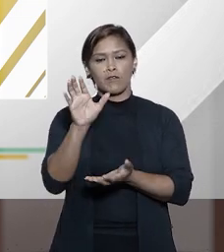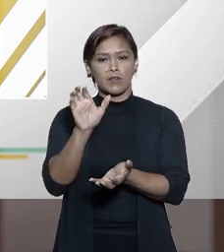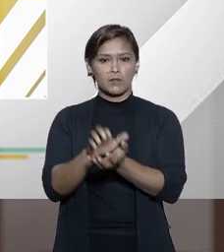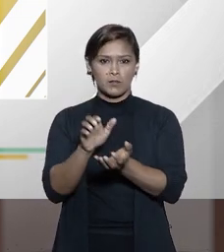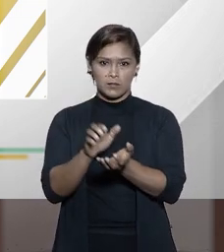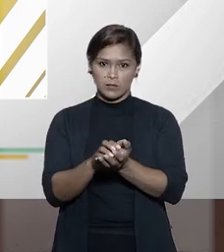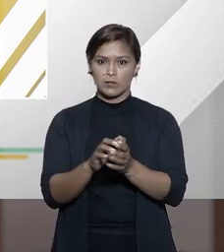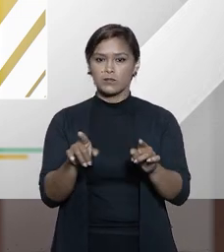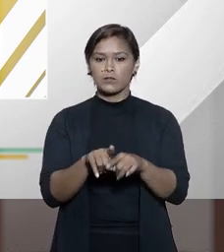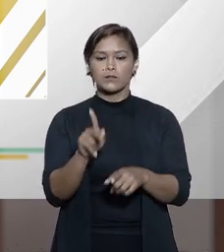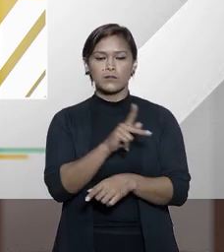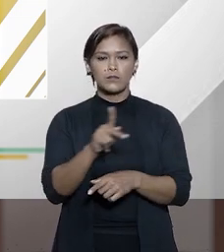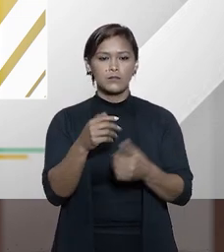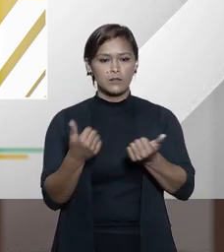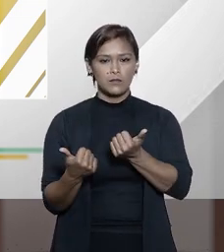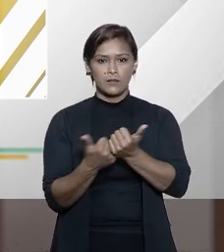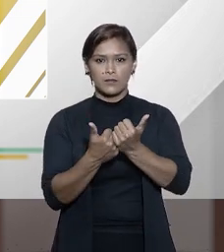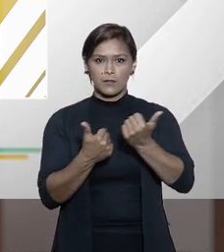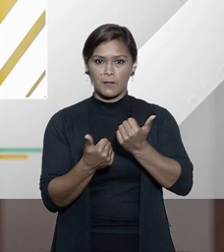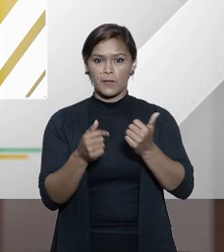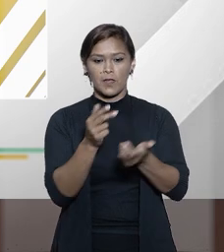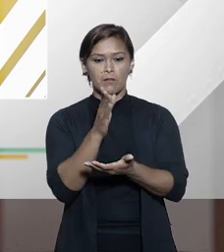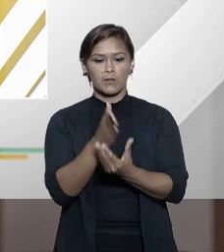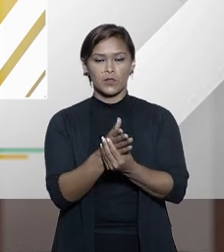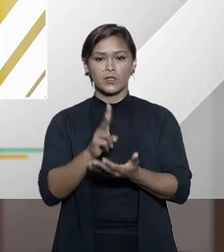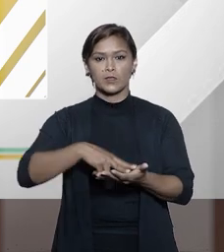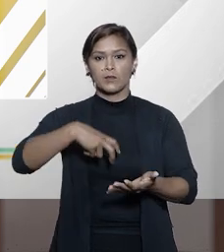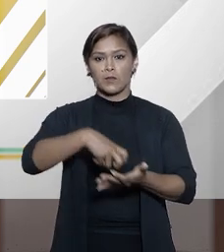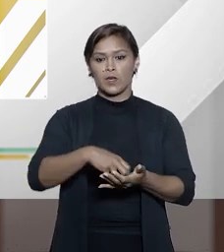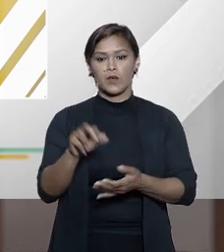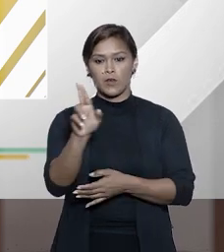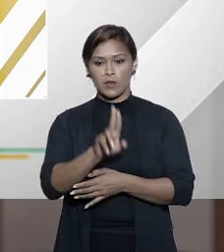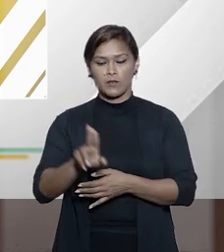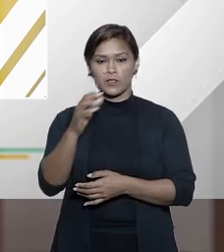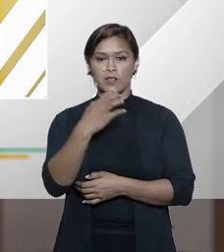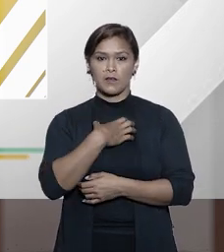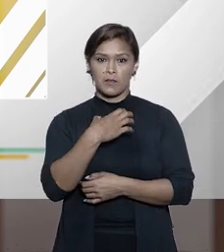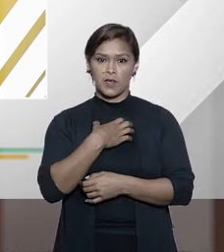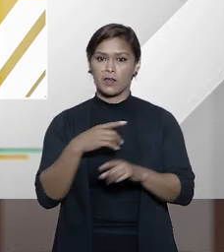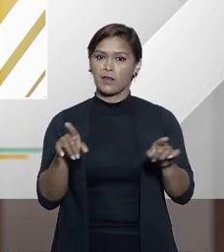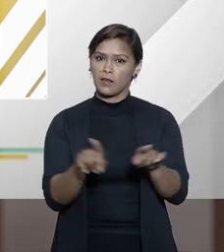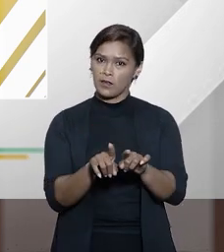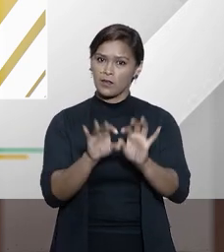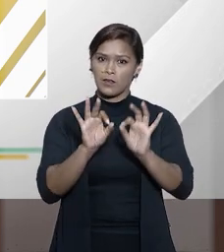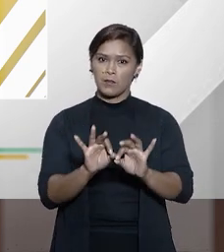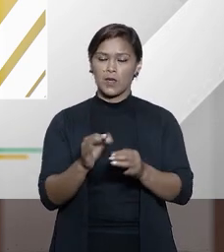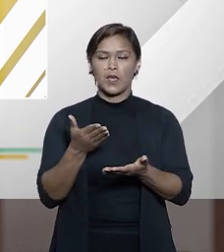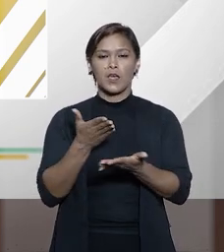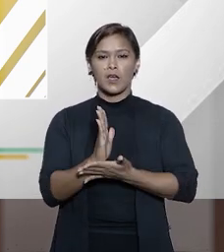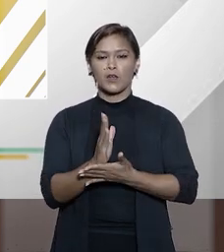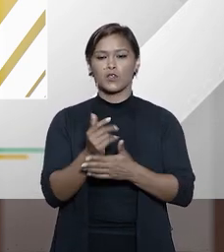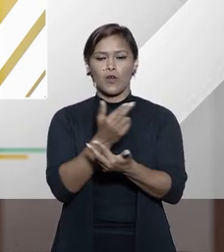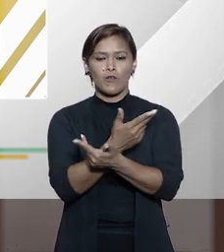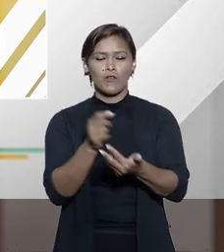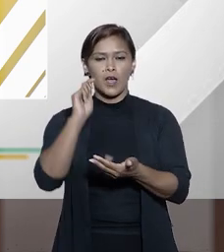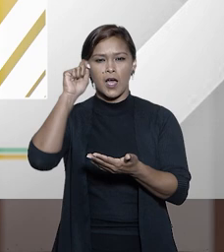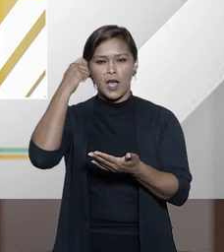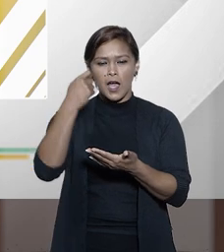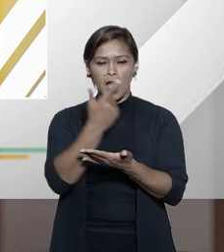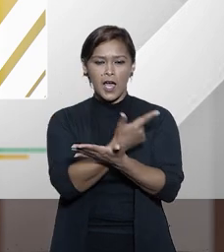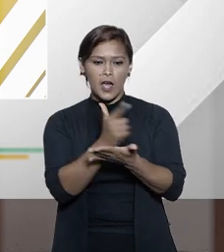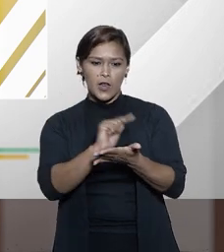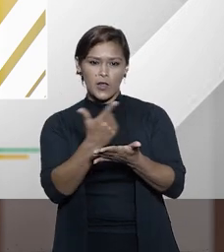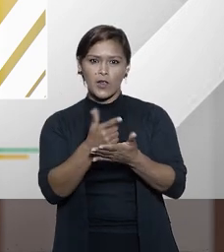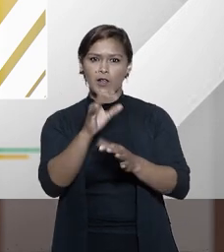Pernambuco, professor assistente de processo penal na Universidade Federal da Bahia e também é autor de diversas obras